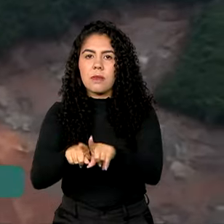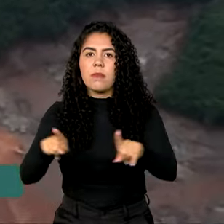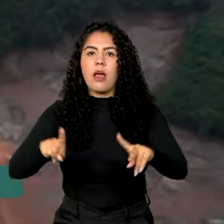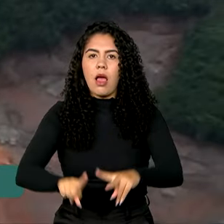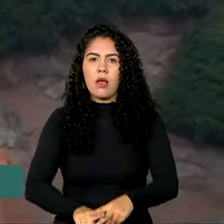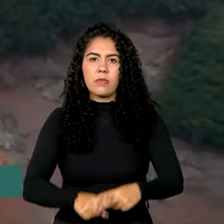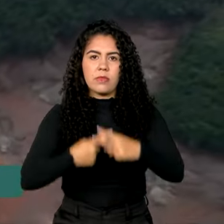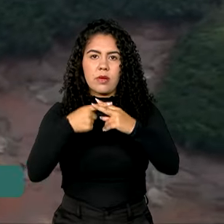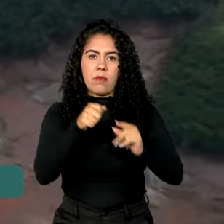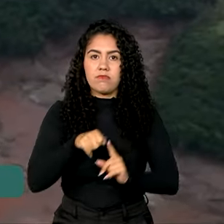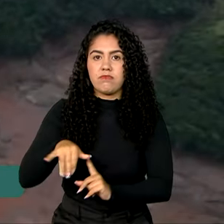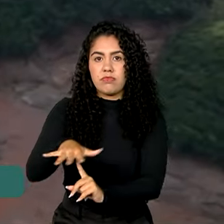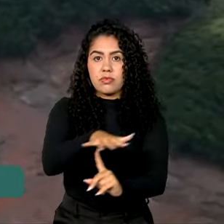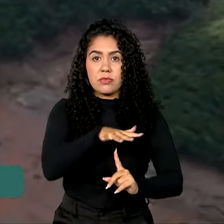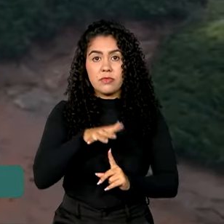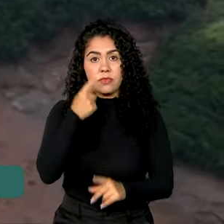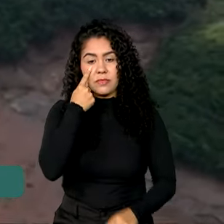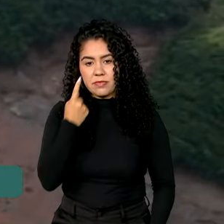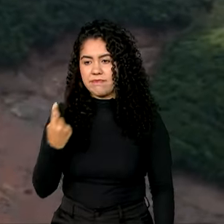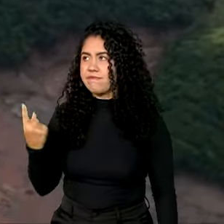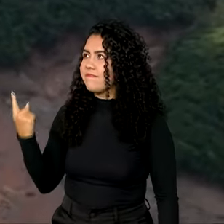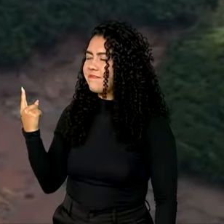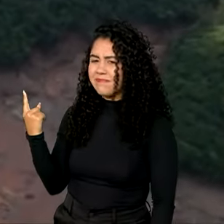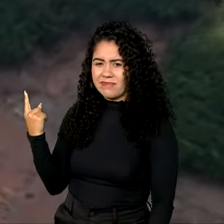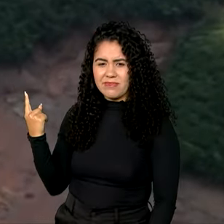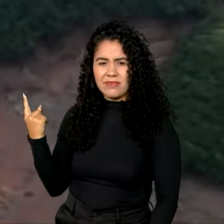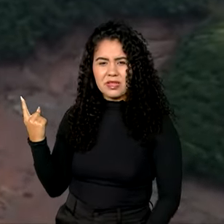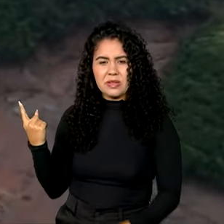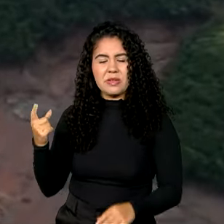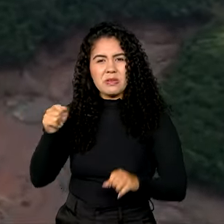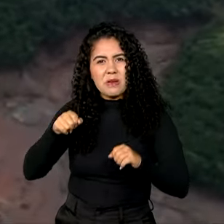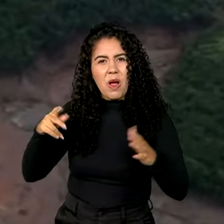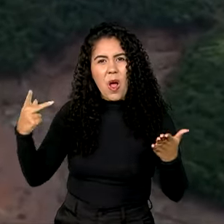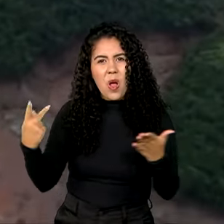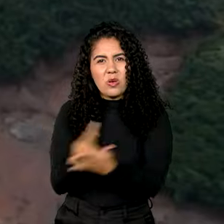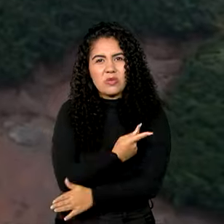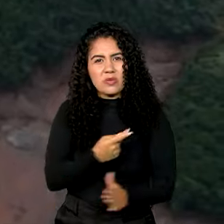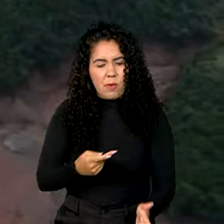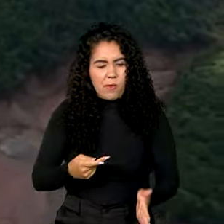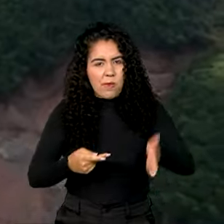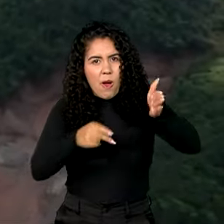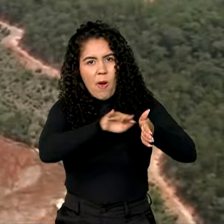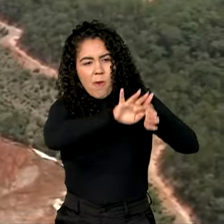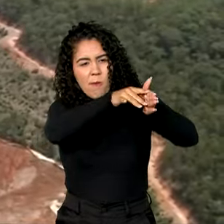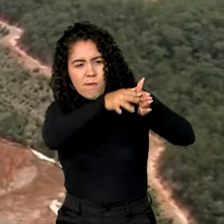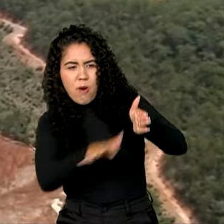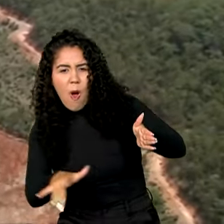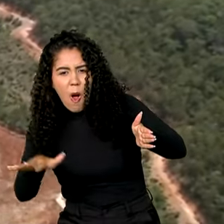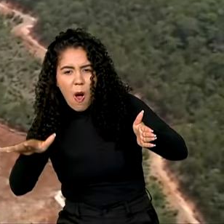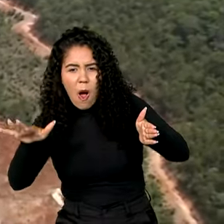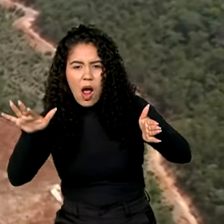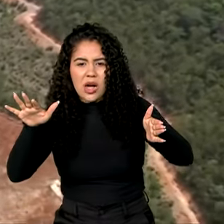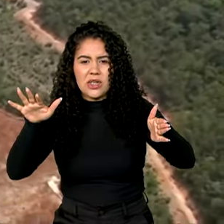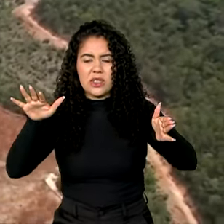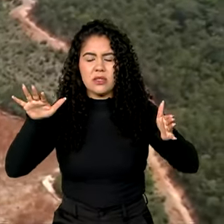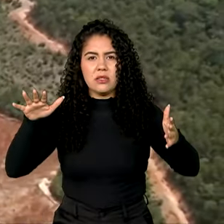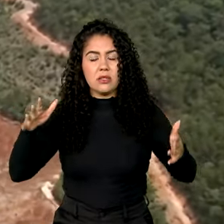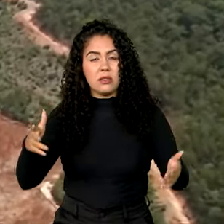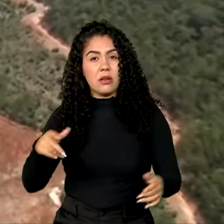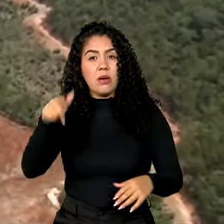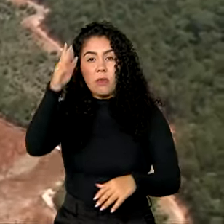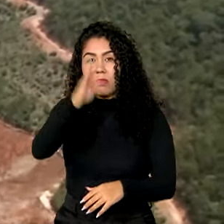A imagem era aterradora. O rompimento da barragem de Fundão, em Mariana, Minas Gerais, marcou o país.